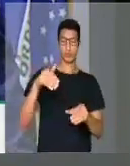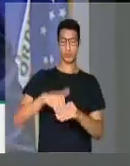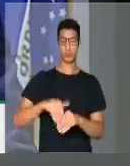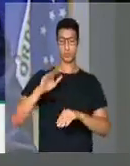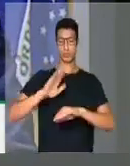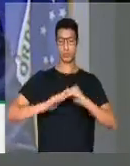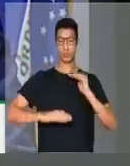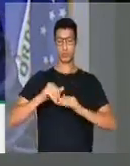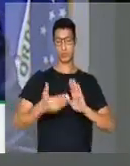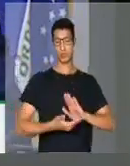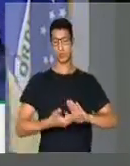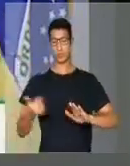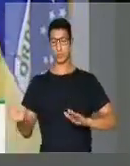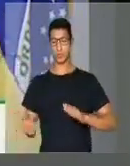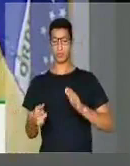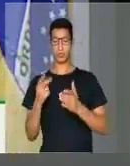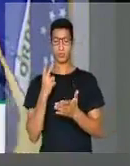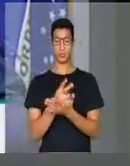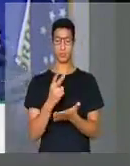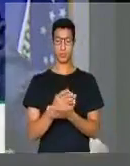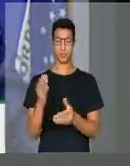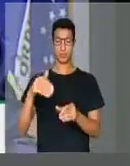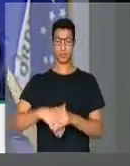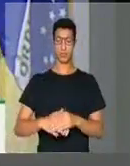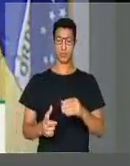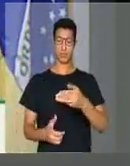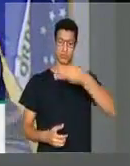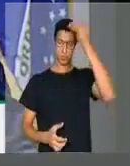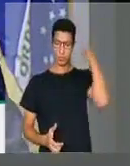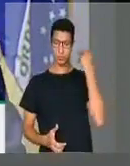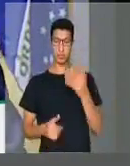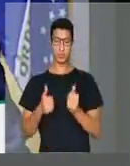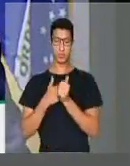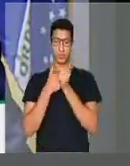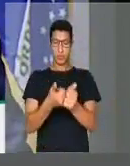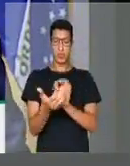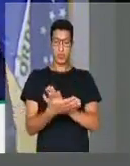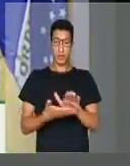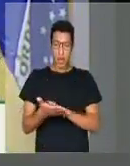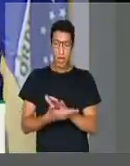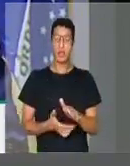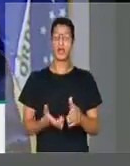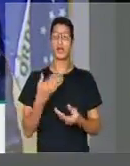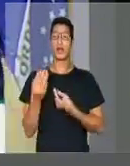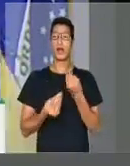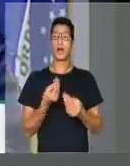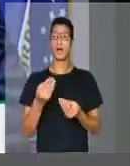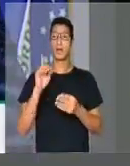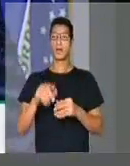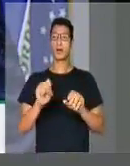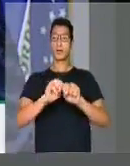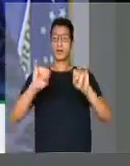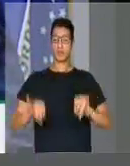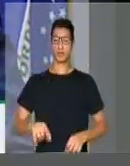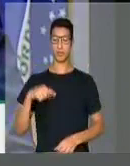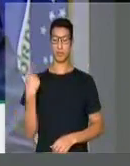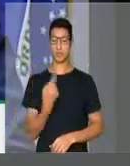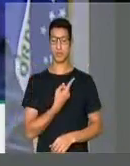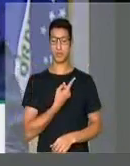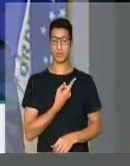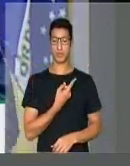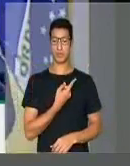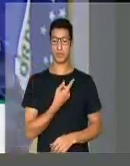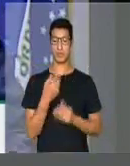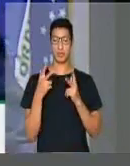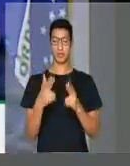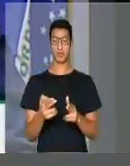sobre o afastamento de Temer, os mesmos que se elegeram com o voto de Tiririca não o acompanharam. Então, como é que esse sistema nosso, ele deve ser